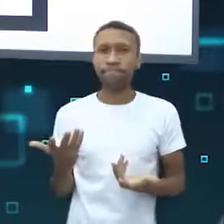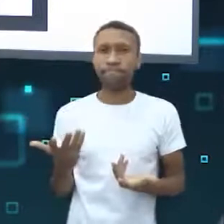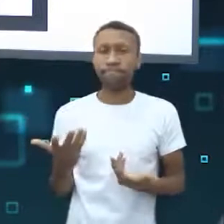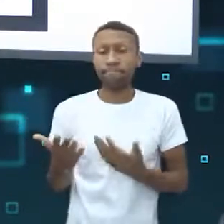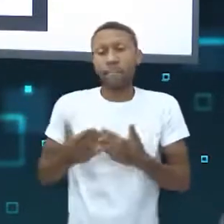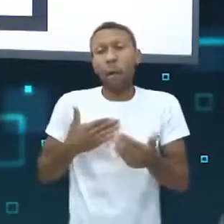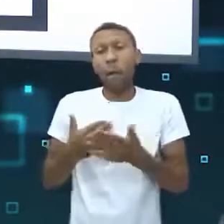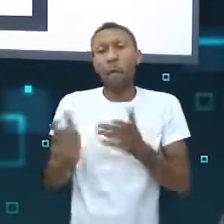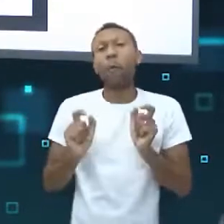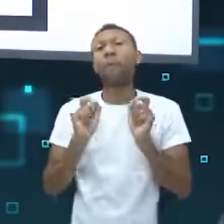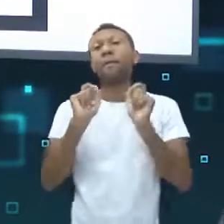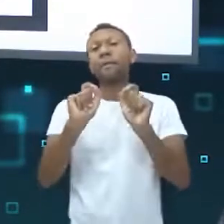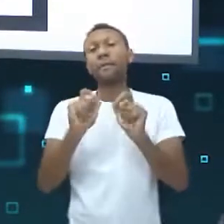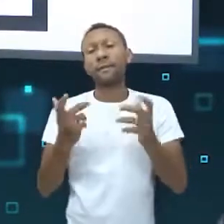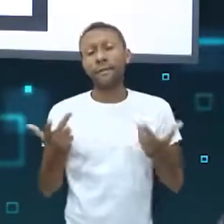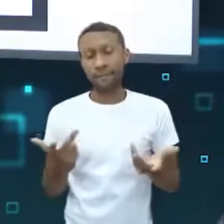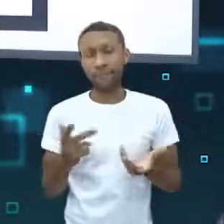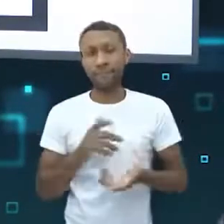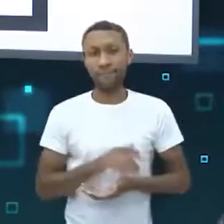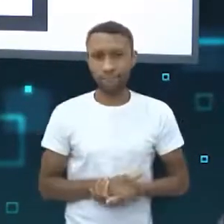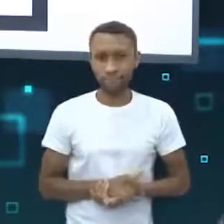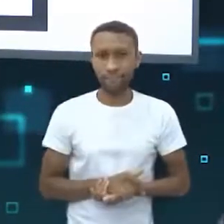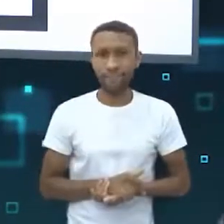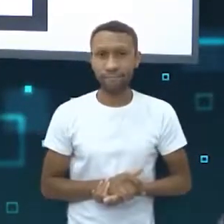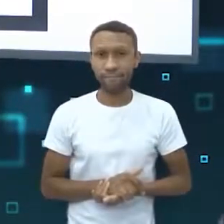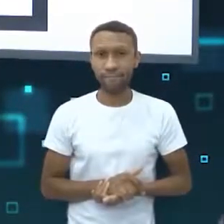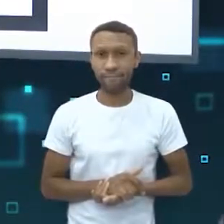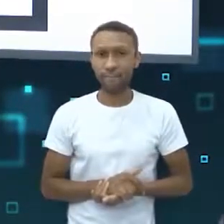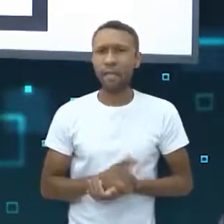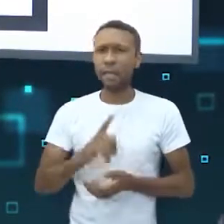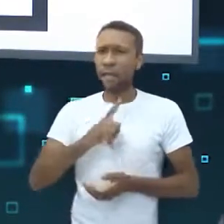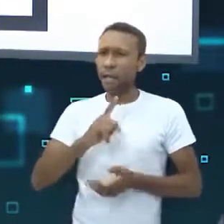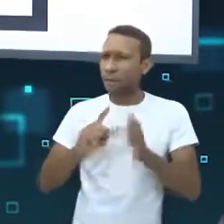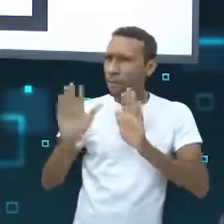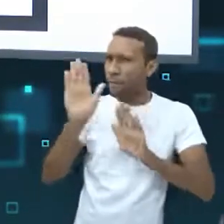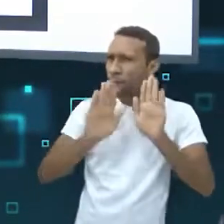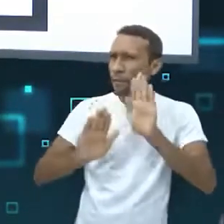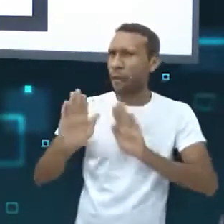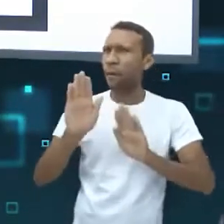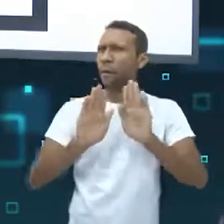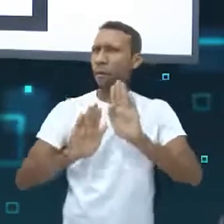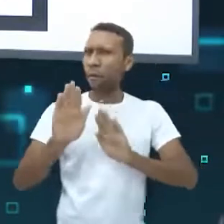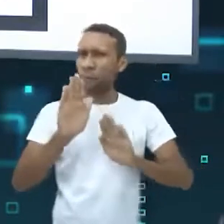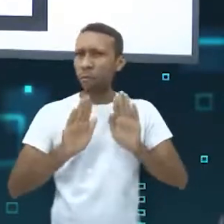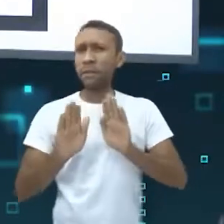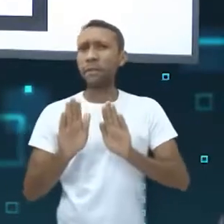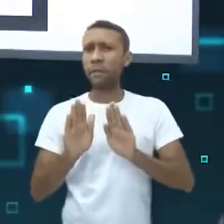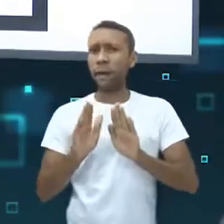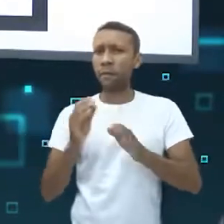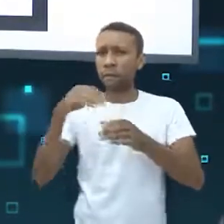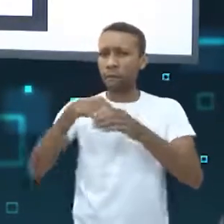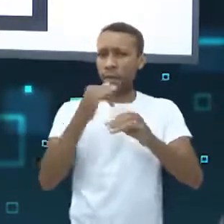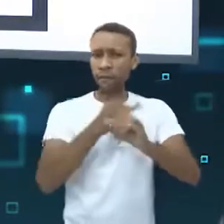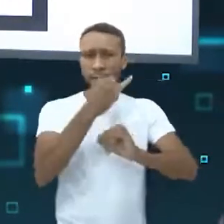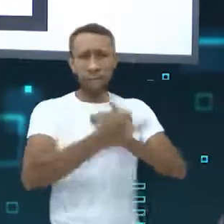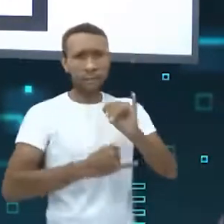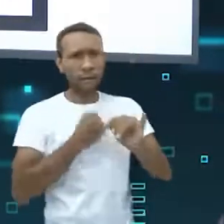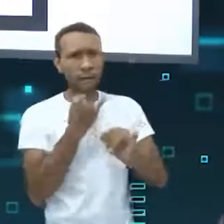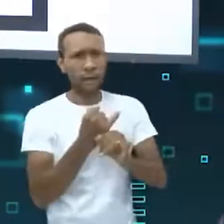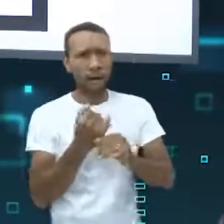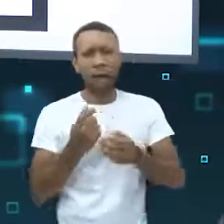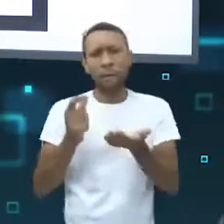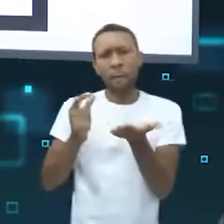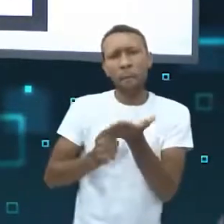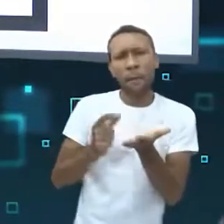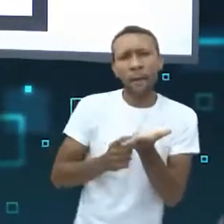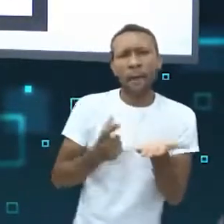Sabe-se lá o que podem fazer com ela, não é mesmo? Ficar atento às ferramentas que as redes sociais têm e até mesmo os